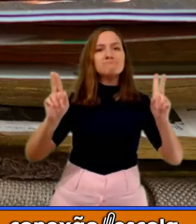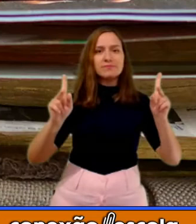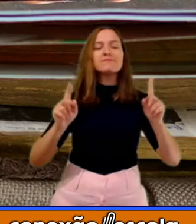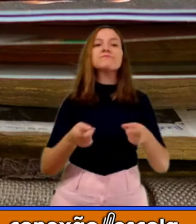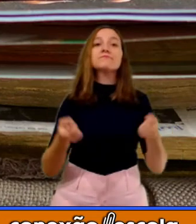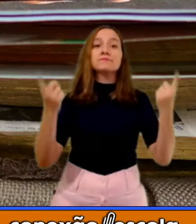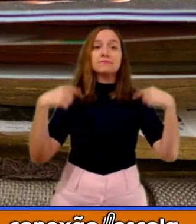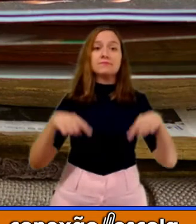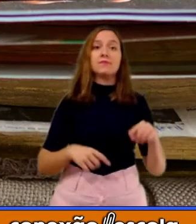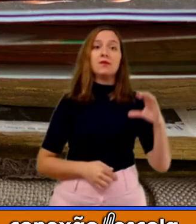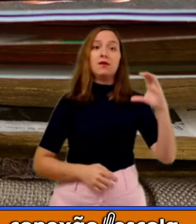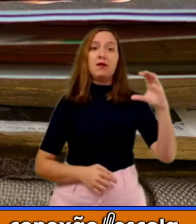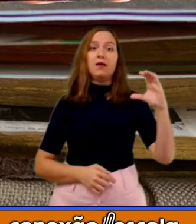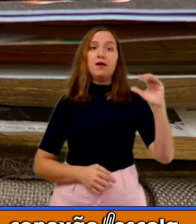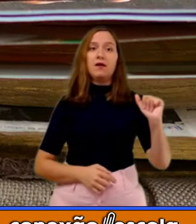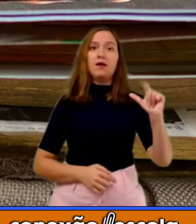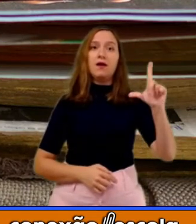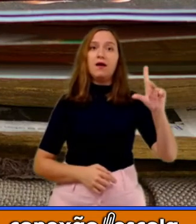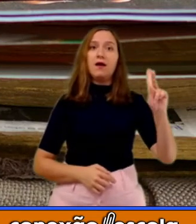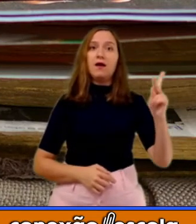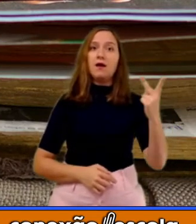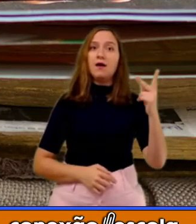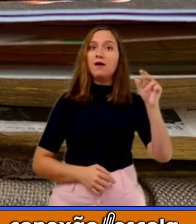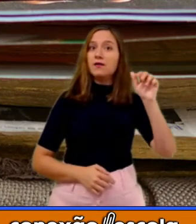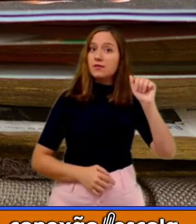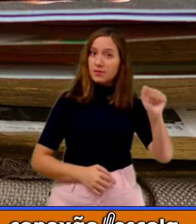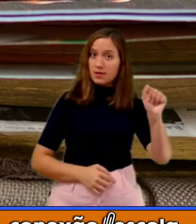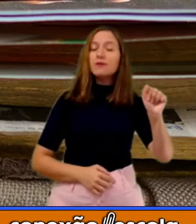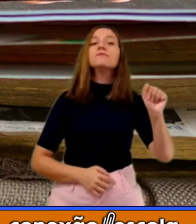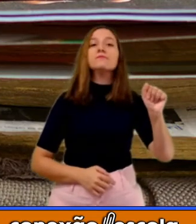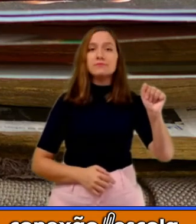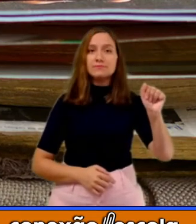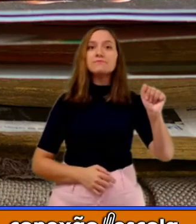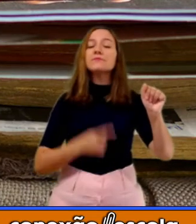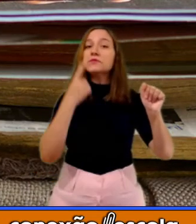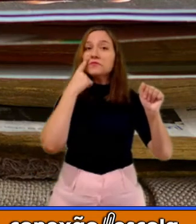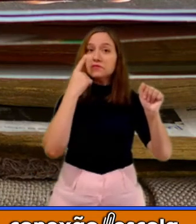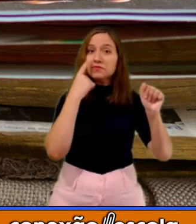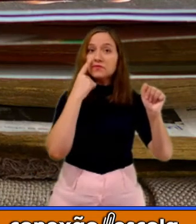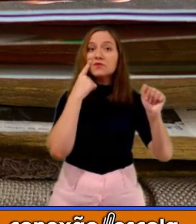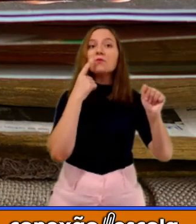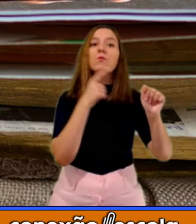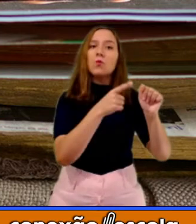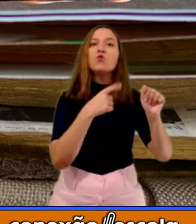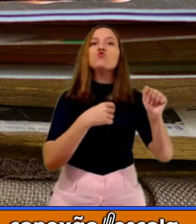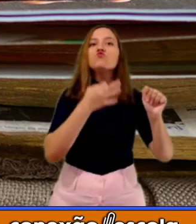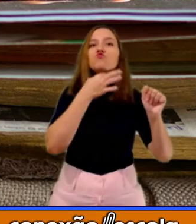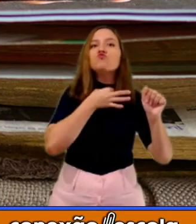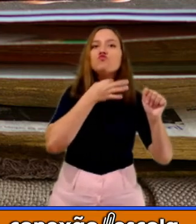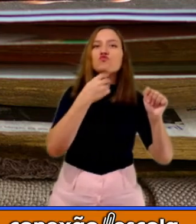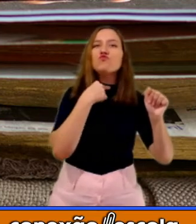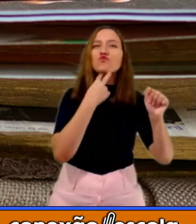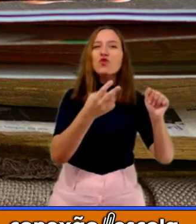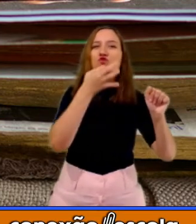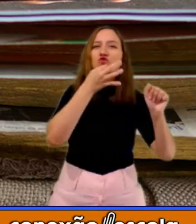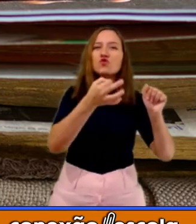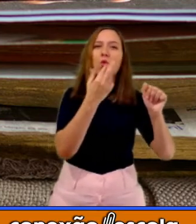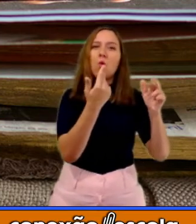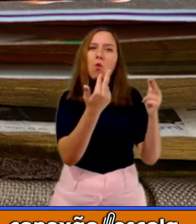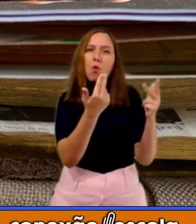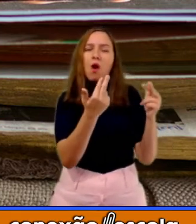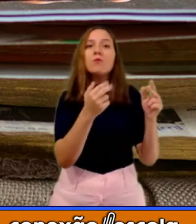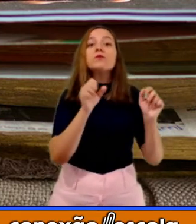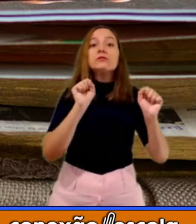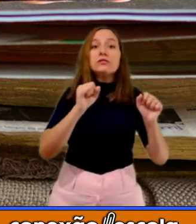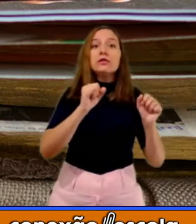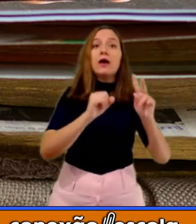Calha. Vocês observaram que são duas letras que têm o mesmo som. se eu tirar o H, ela